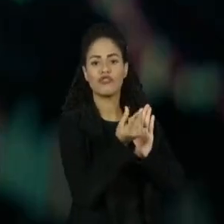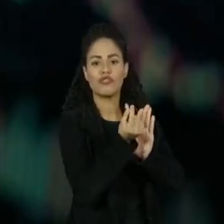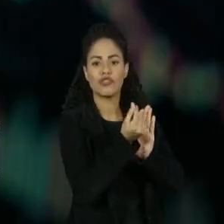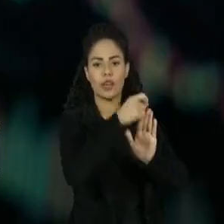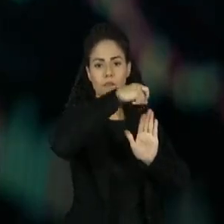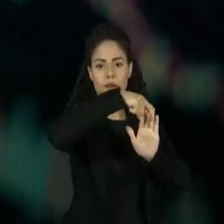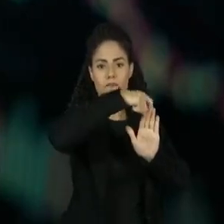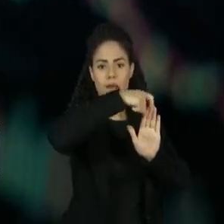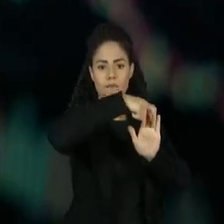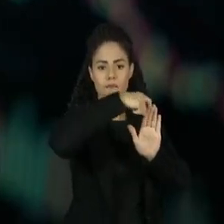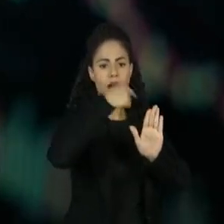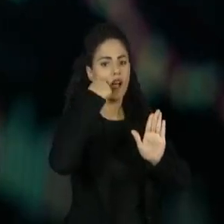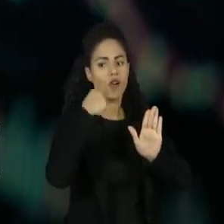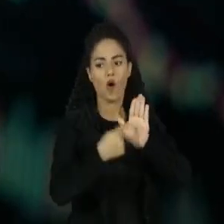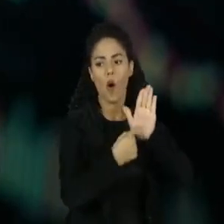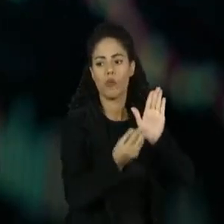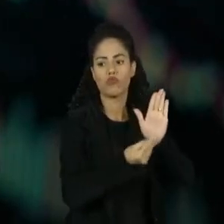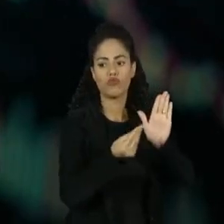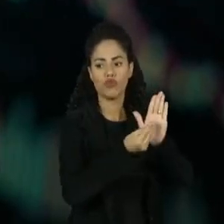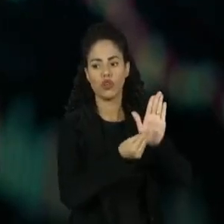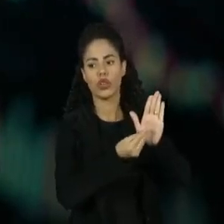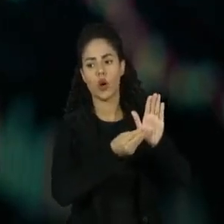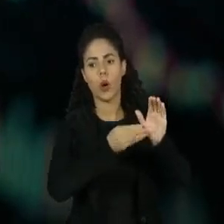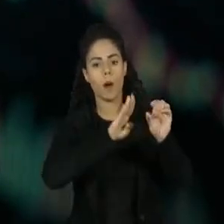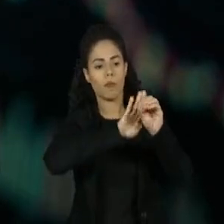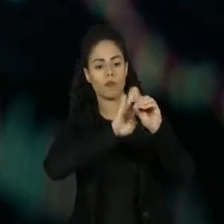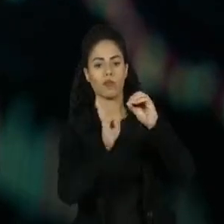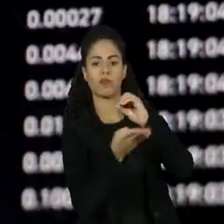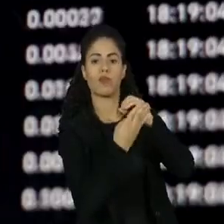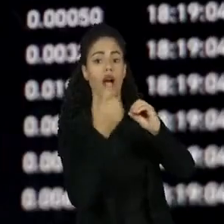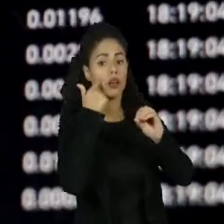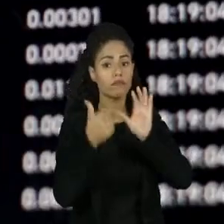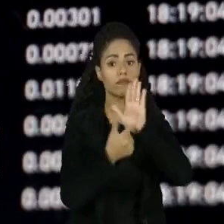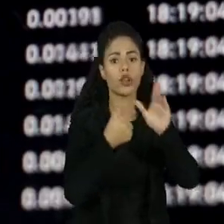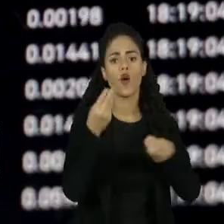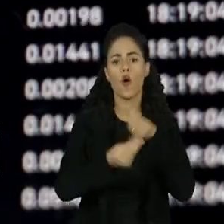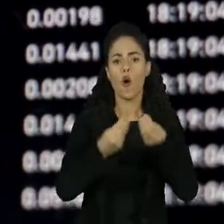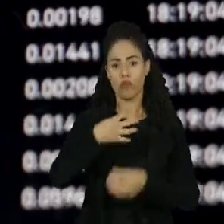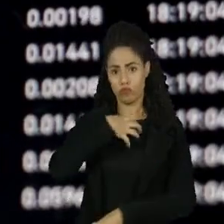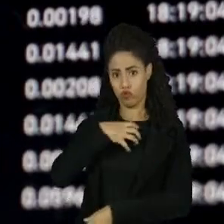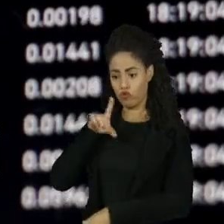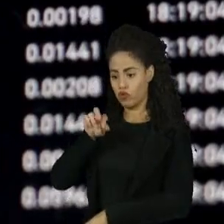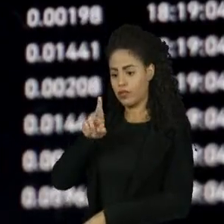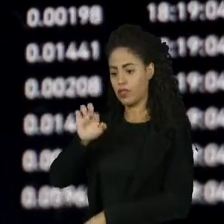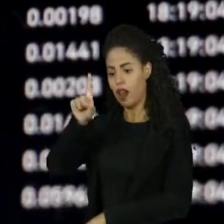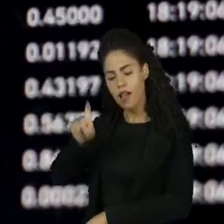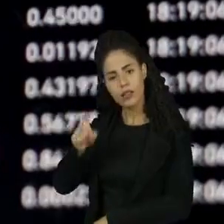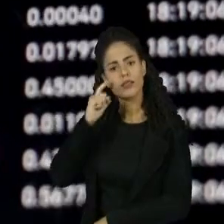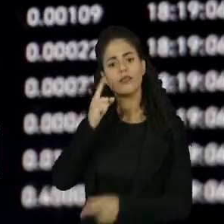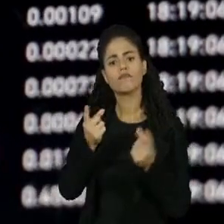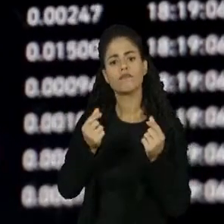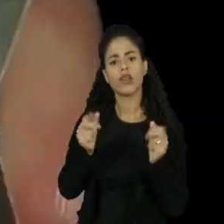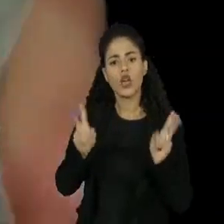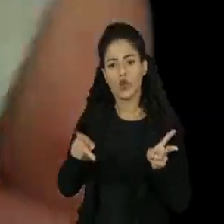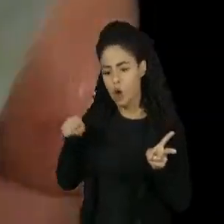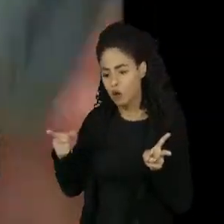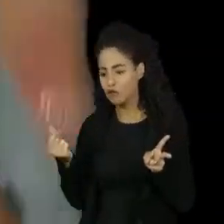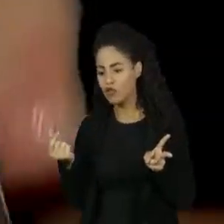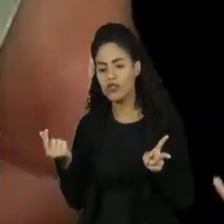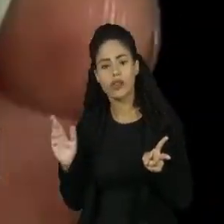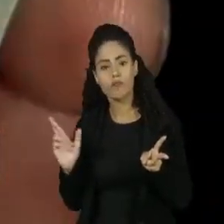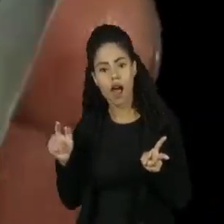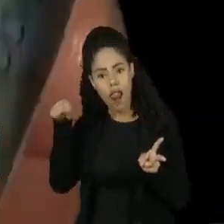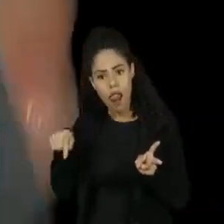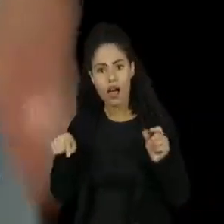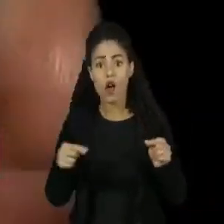exemplo, têm a cotação atrelada à demanda e à oferta. Já o DREX terá o mesmo valor do real. Cada